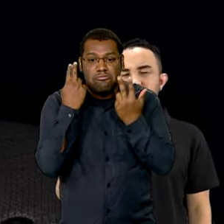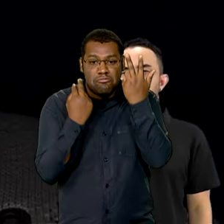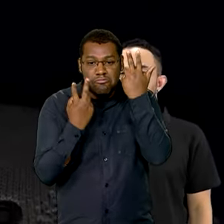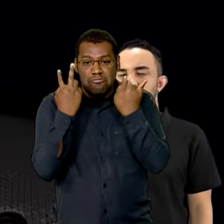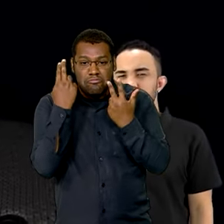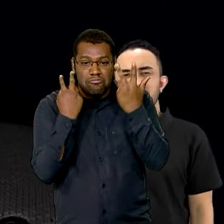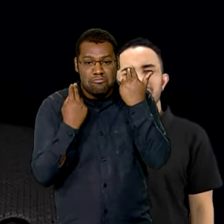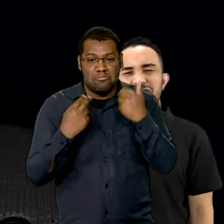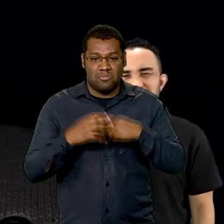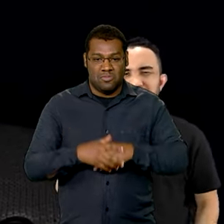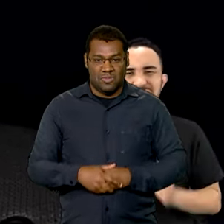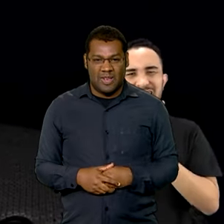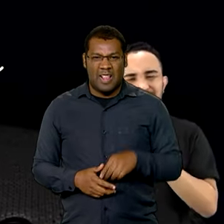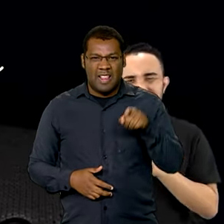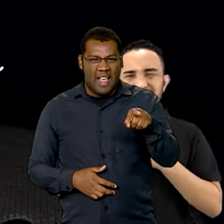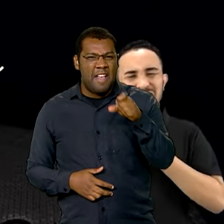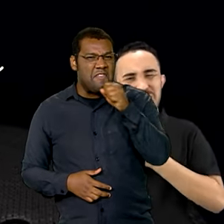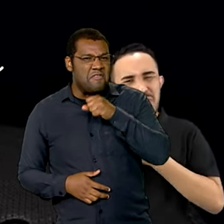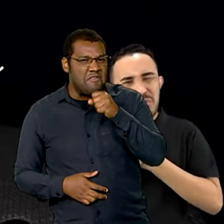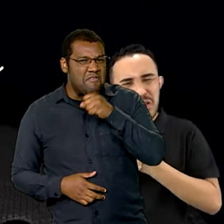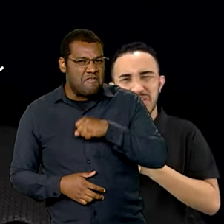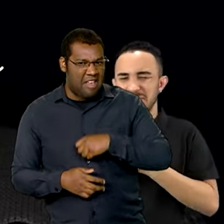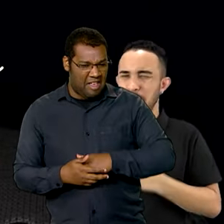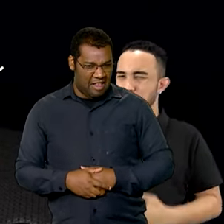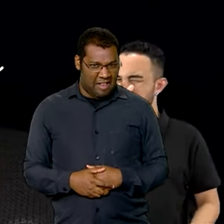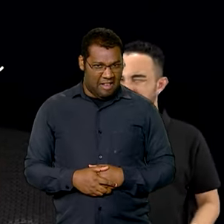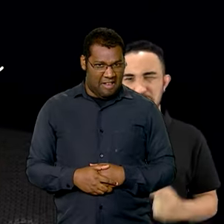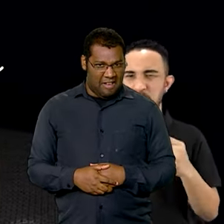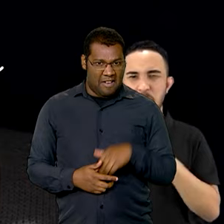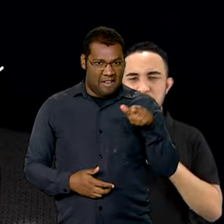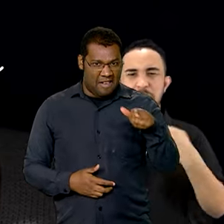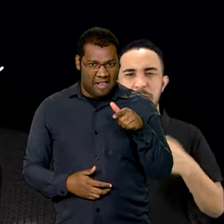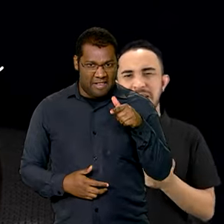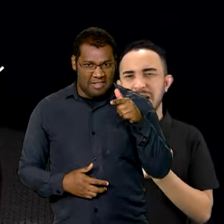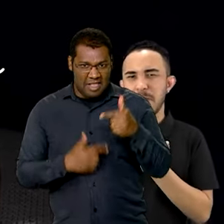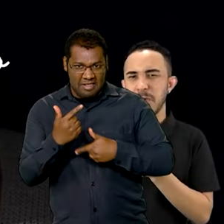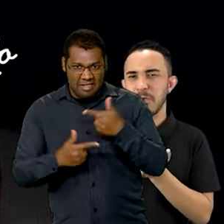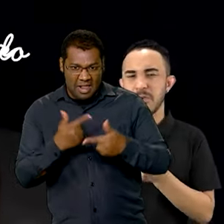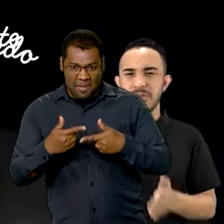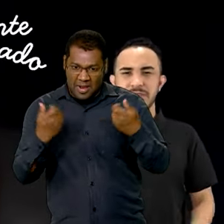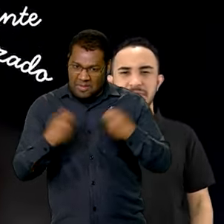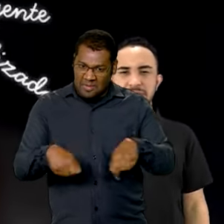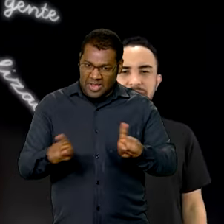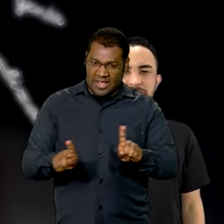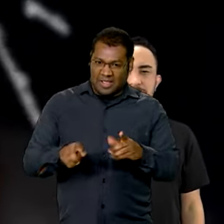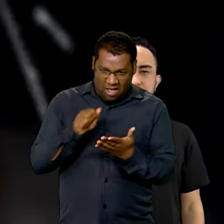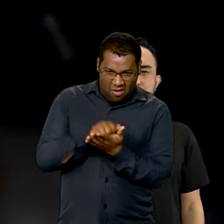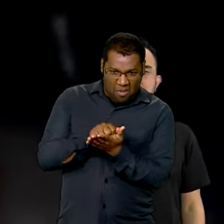Ele está muito velho e desatualizado para a função. Infelizmente, a gente vai ter que demitir.